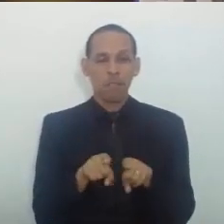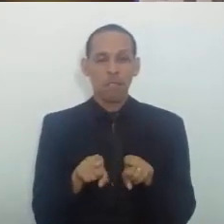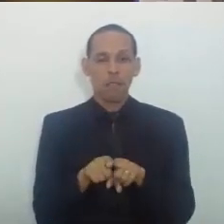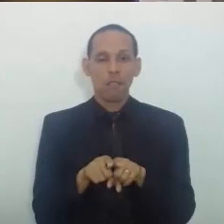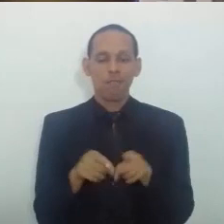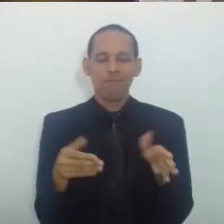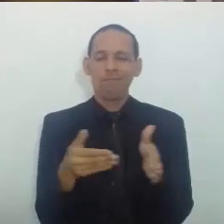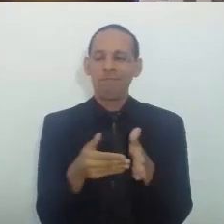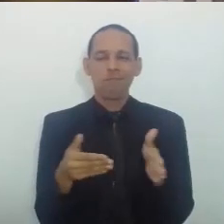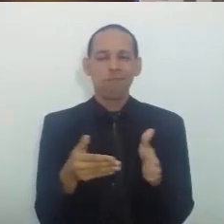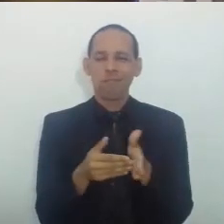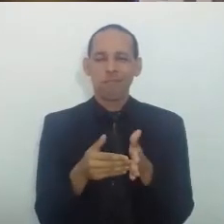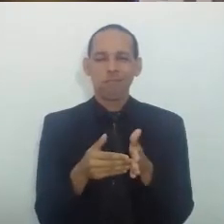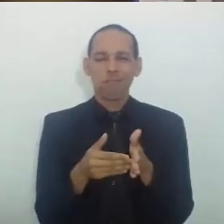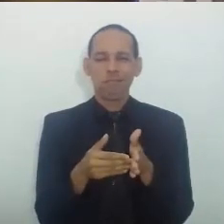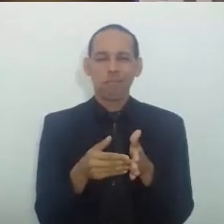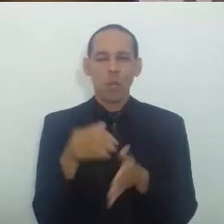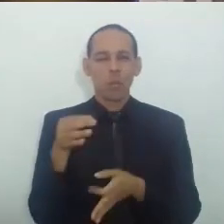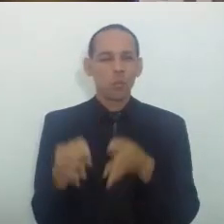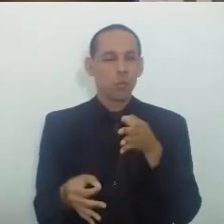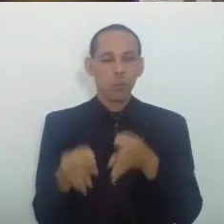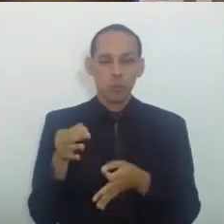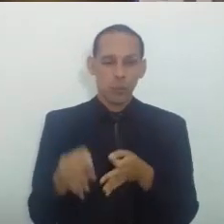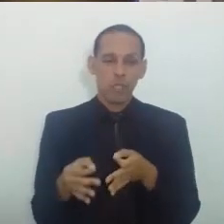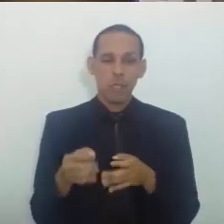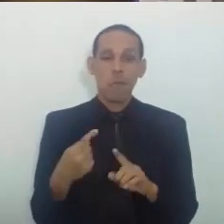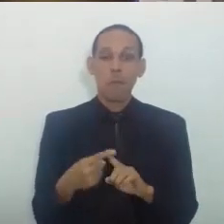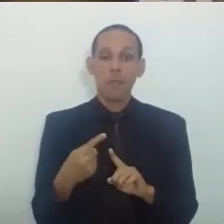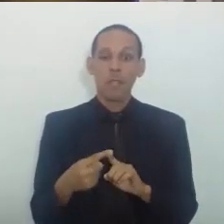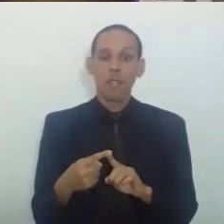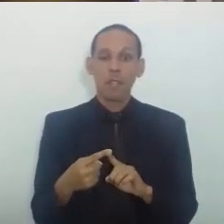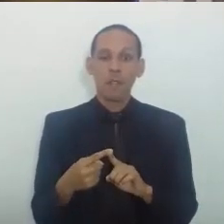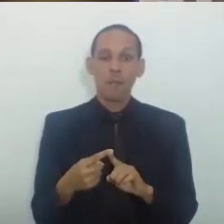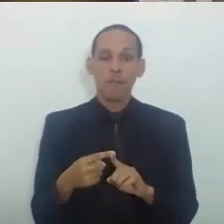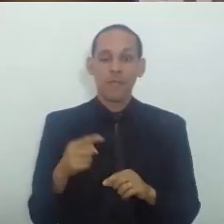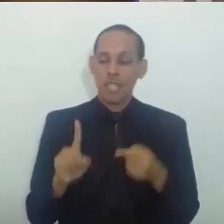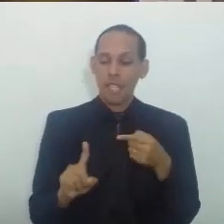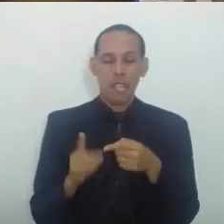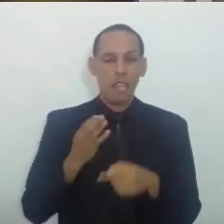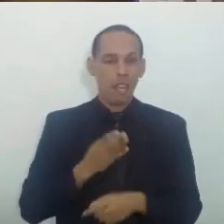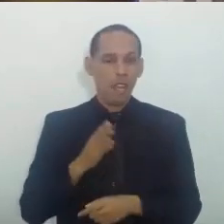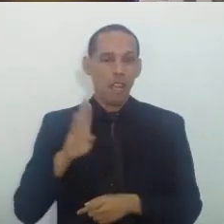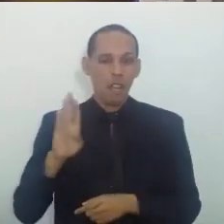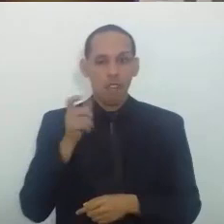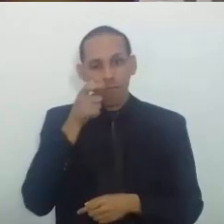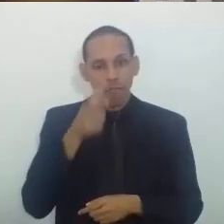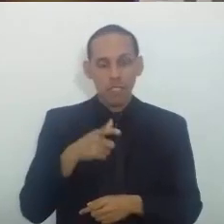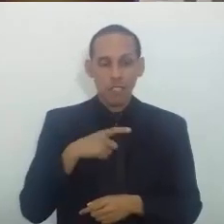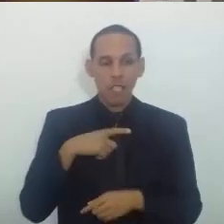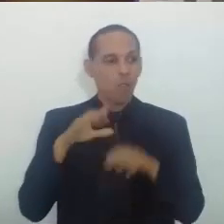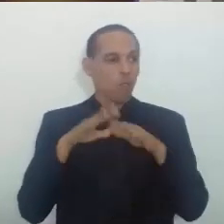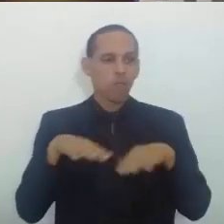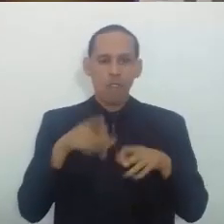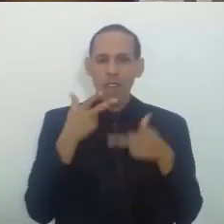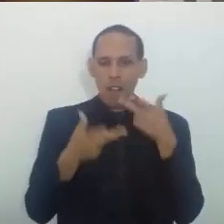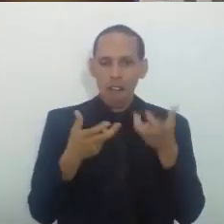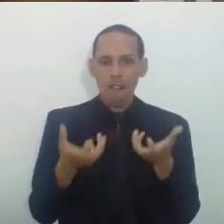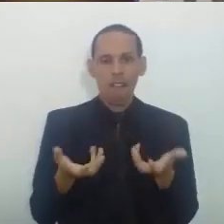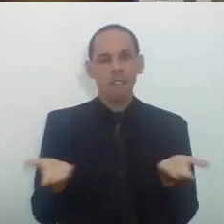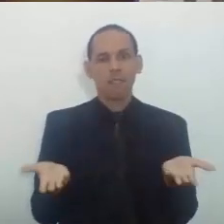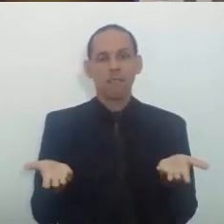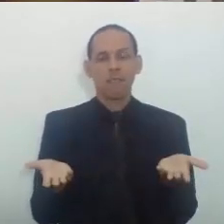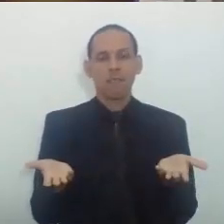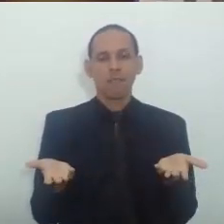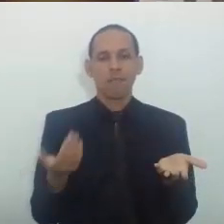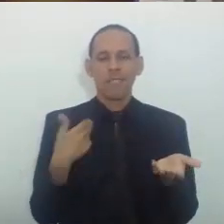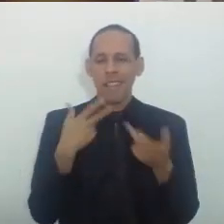Inviabilizaria-se o julgamento do incidente Porque se ele disse que candidato, tem interesse Se todo candidato quiser falar Aí